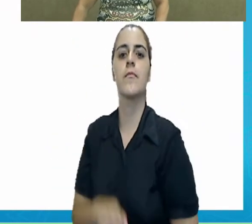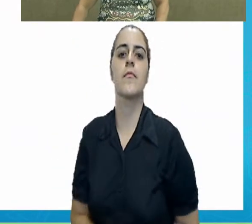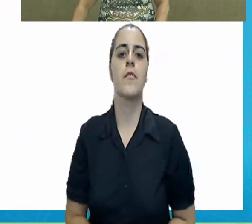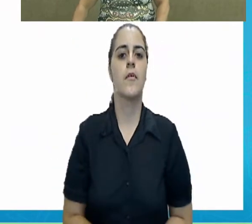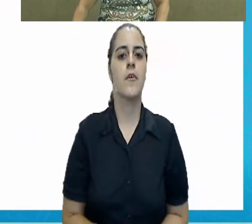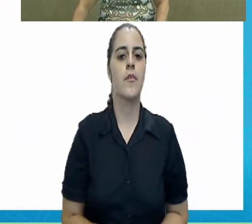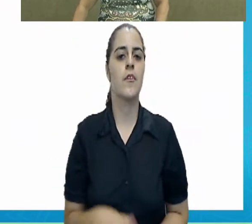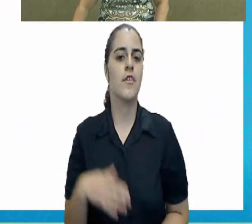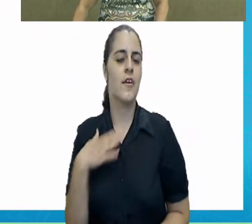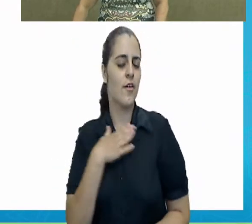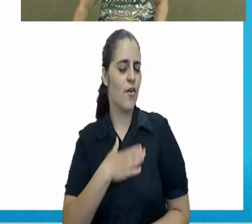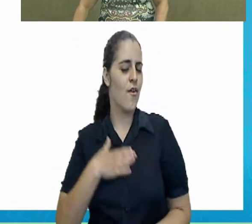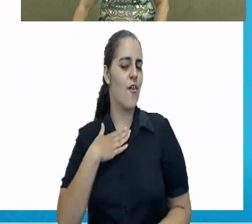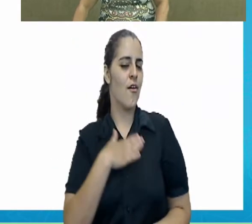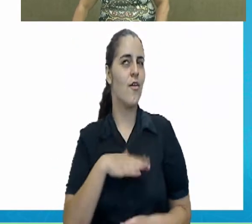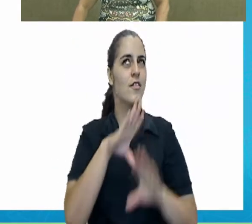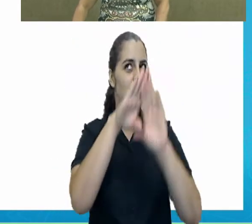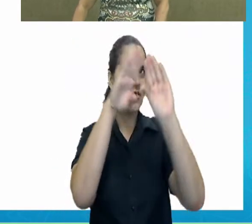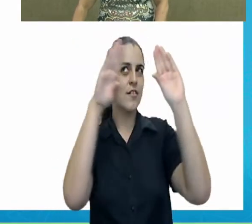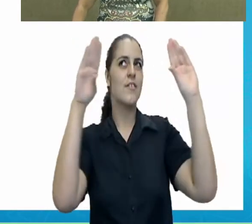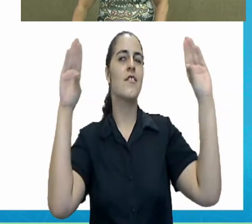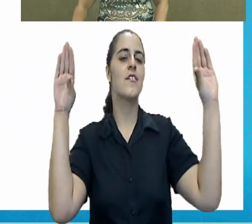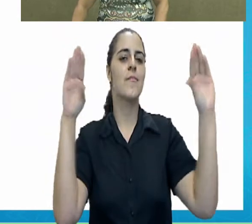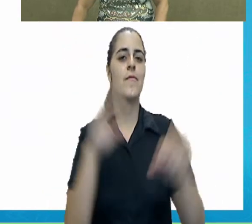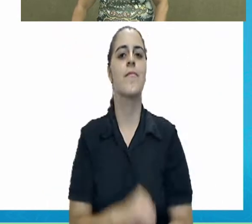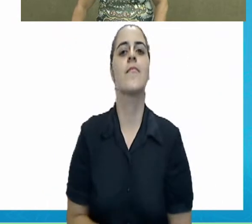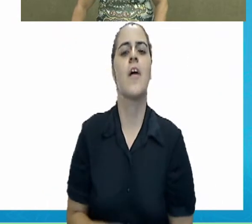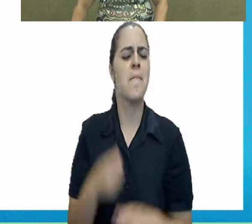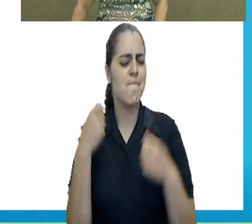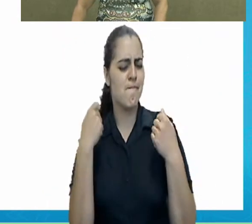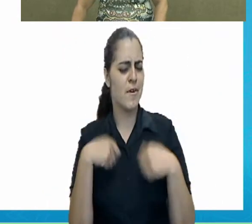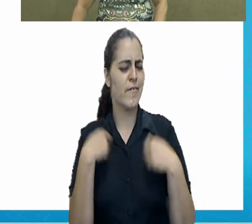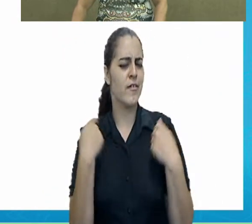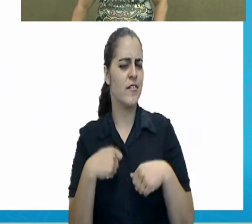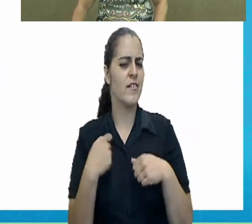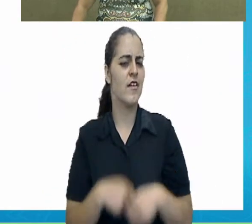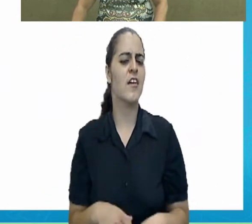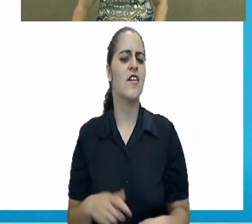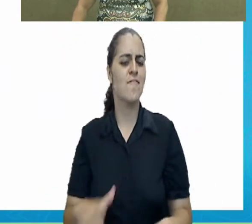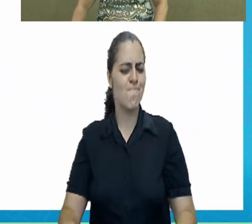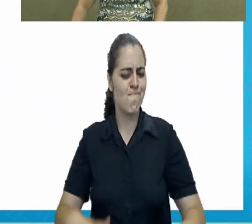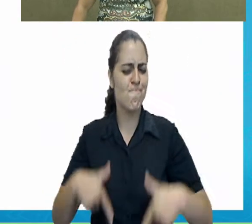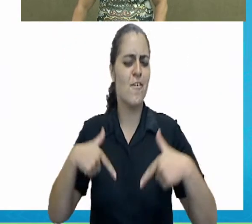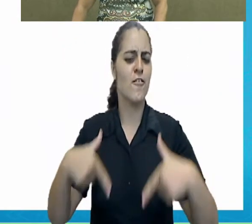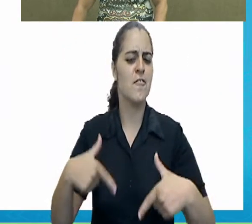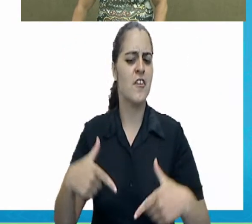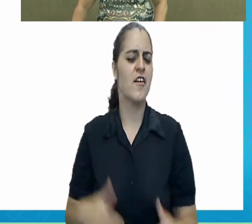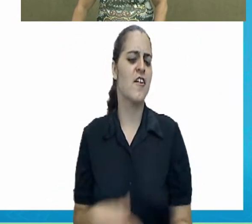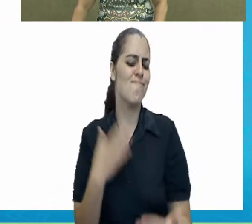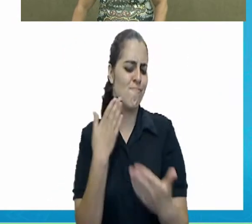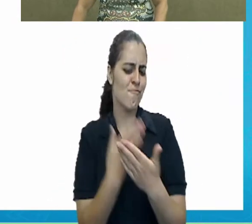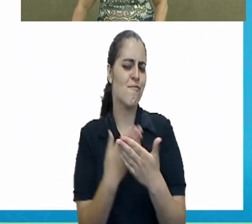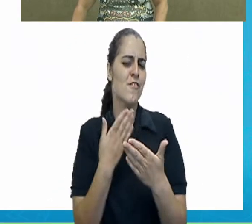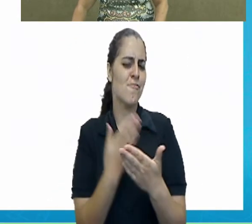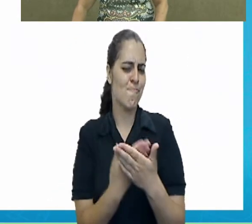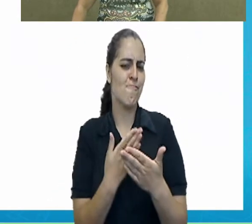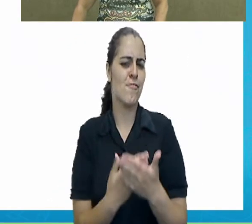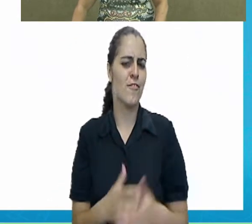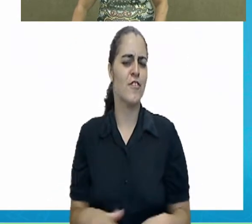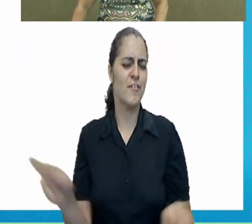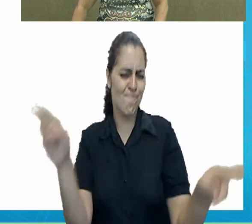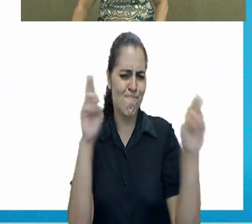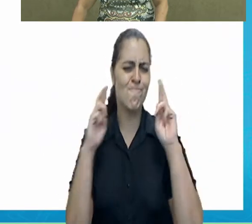Que curtem observar o céu. É preciso ter dedicação e sorte. Diz-se,